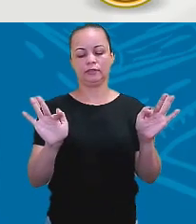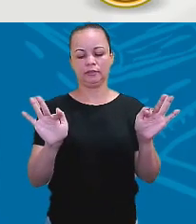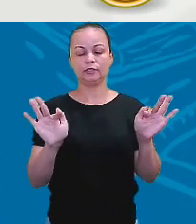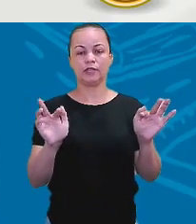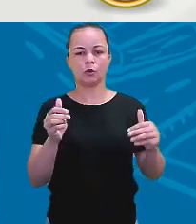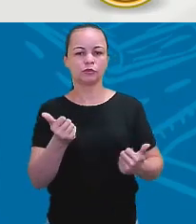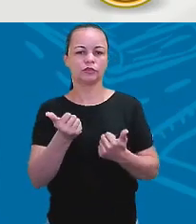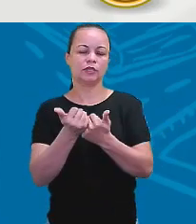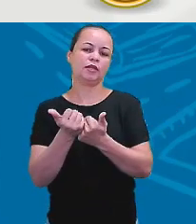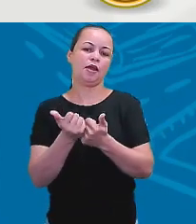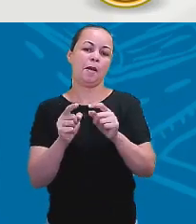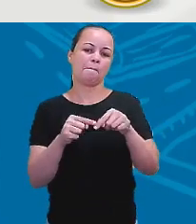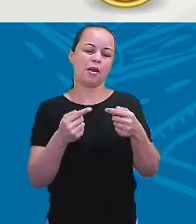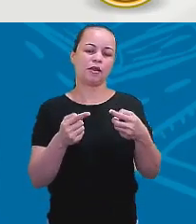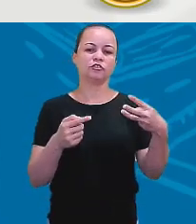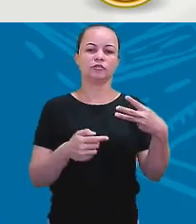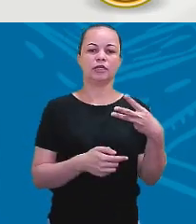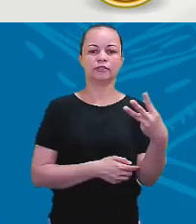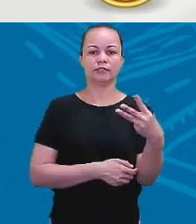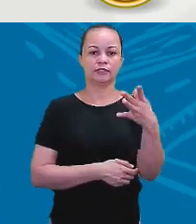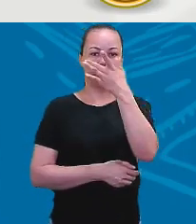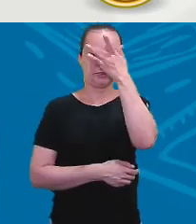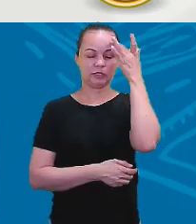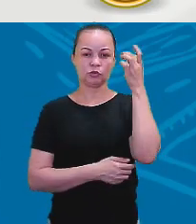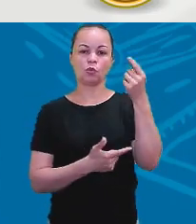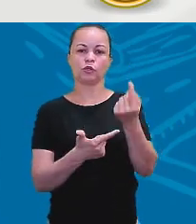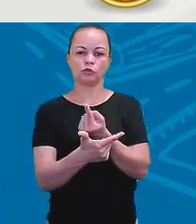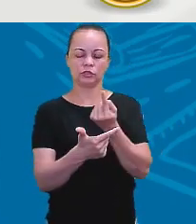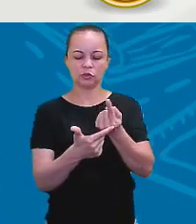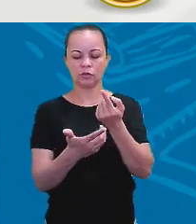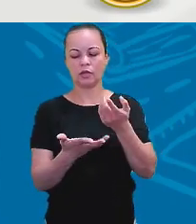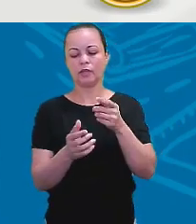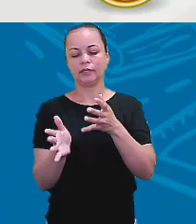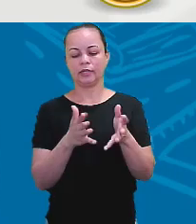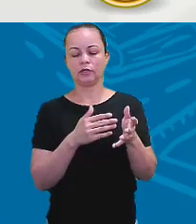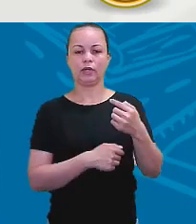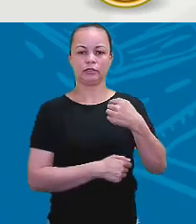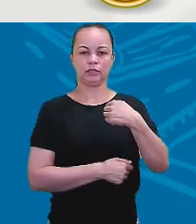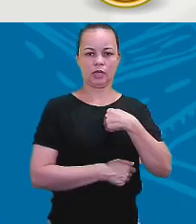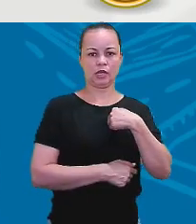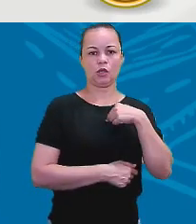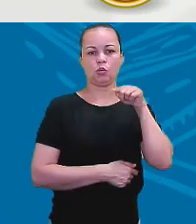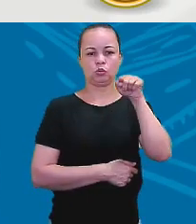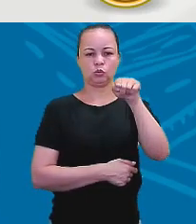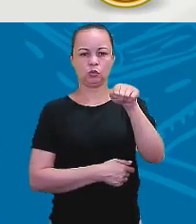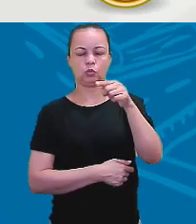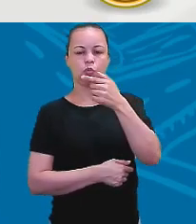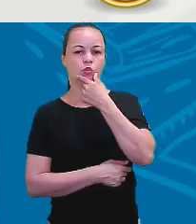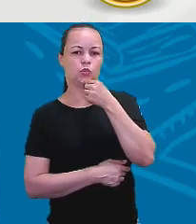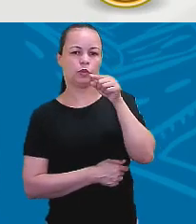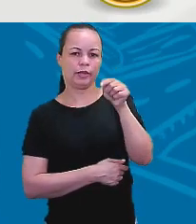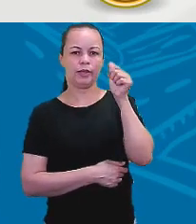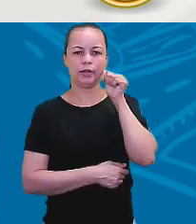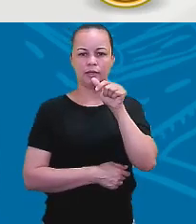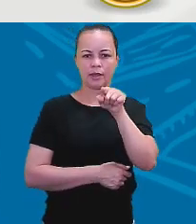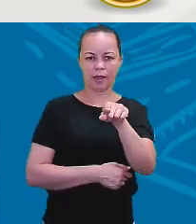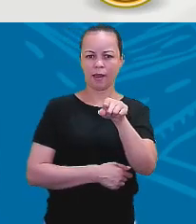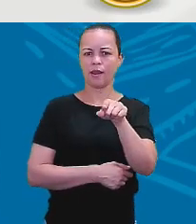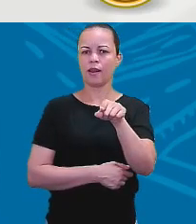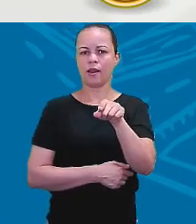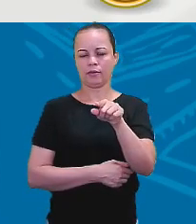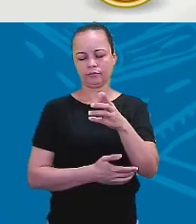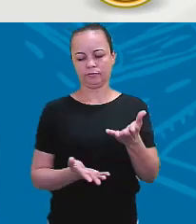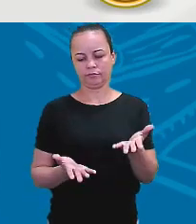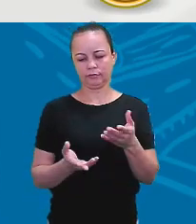do singular. Quando eu tenho terceira pessoa do singular, que é no caso do he, do she e do it, eu vou sempre usar o does not para